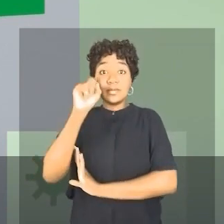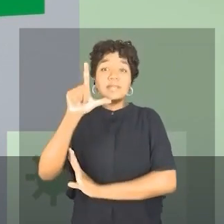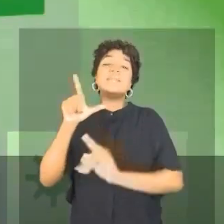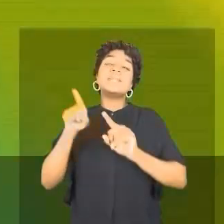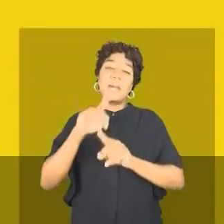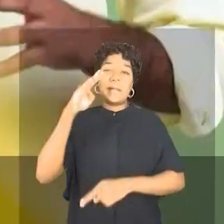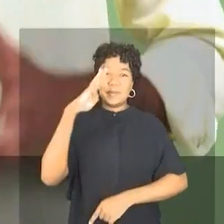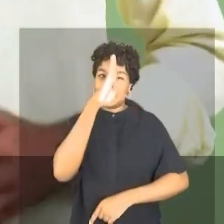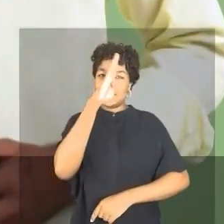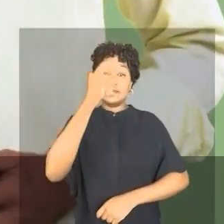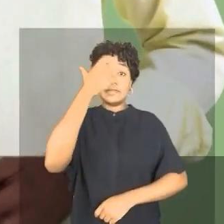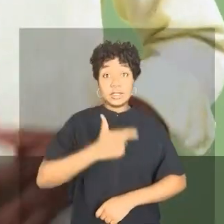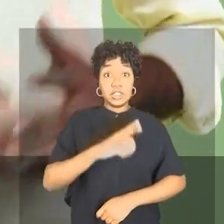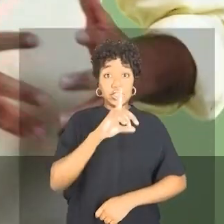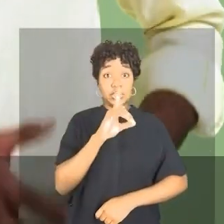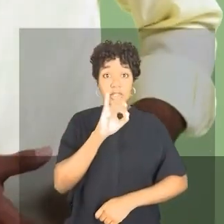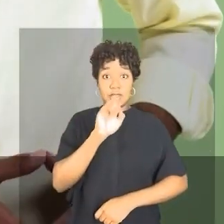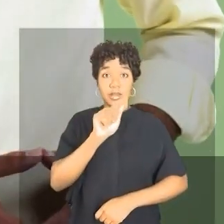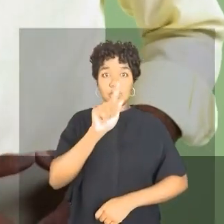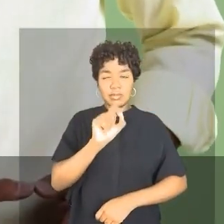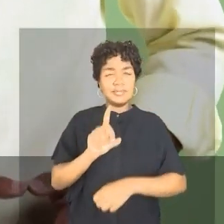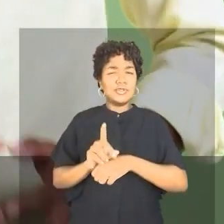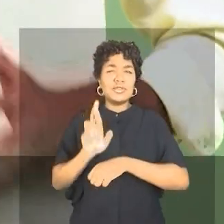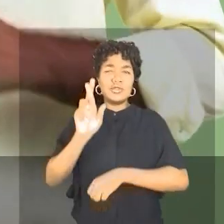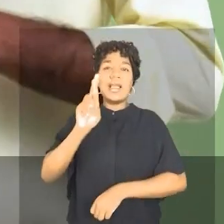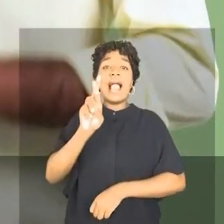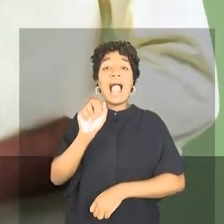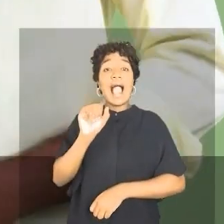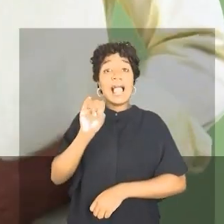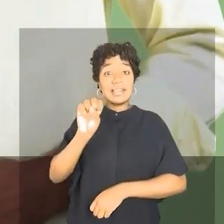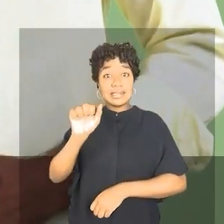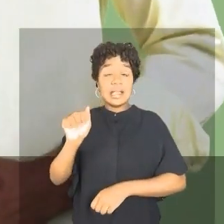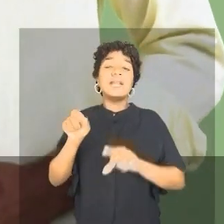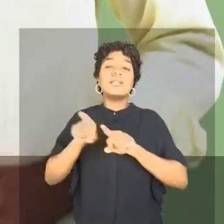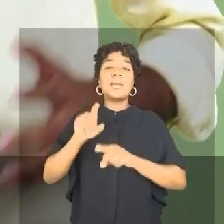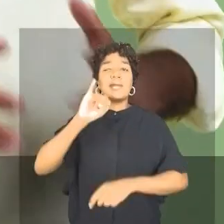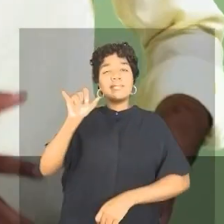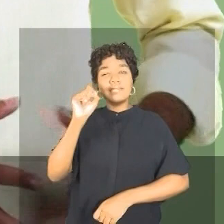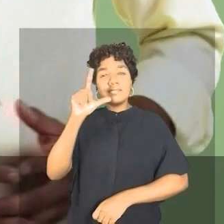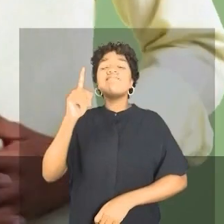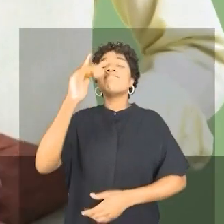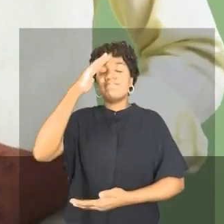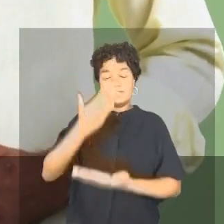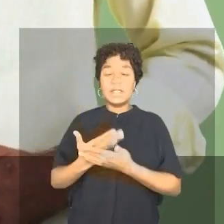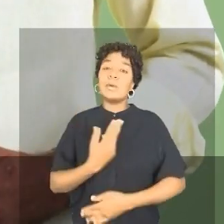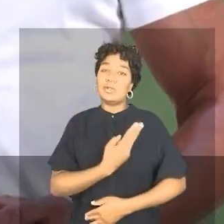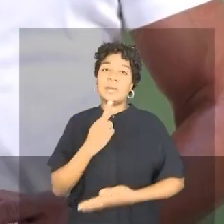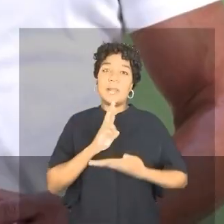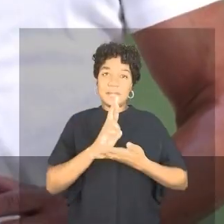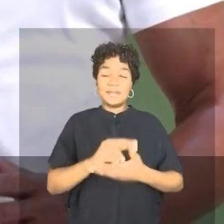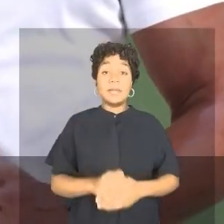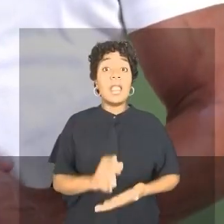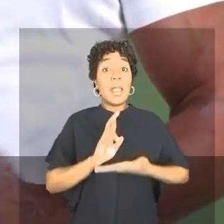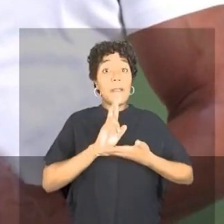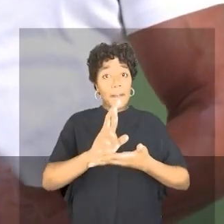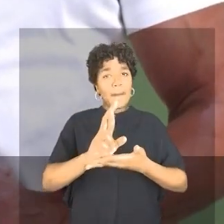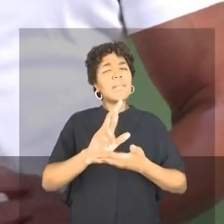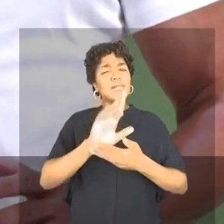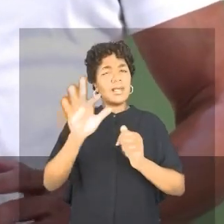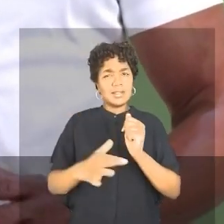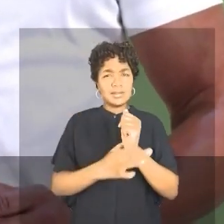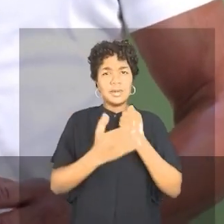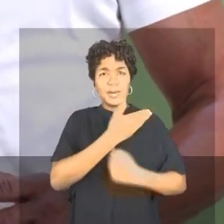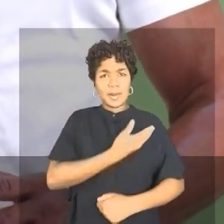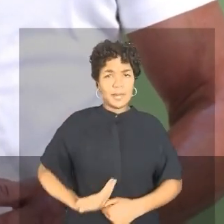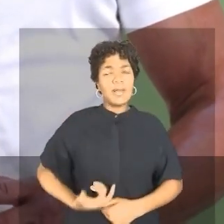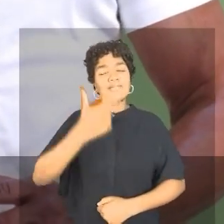e Bolsonaro. Diego Castro, 22, 380. Nome de confiança da doutora Raíssa com Roma, governador. Segurança pública tem nome.